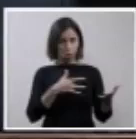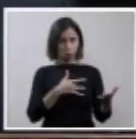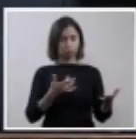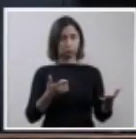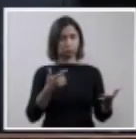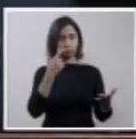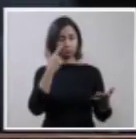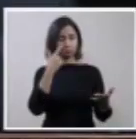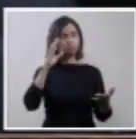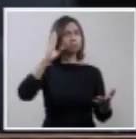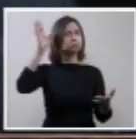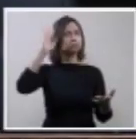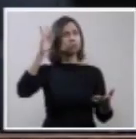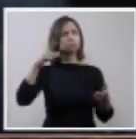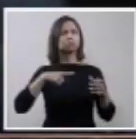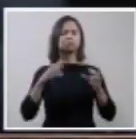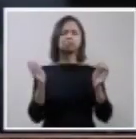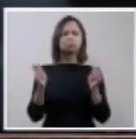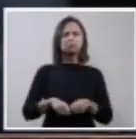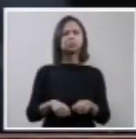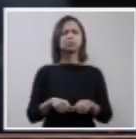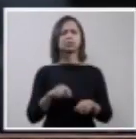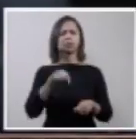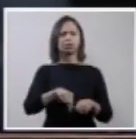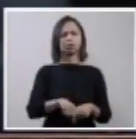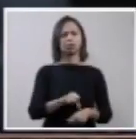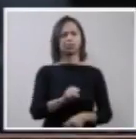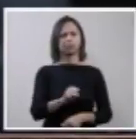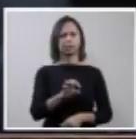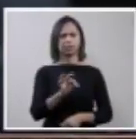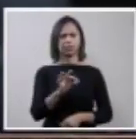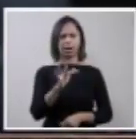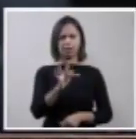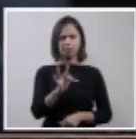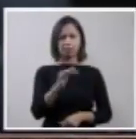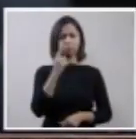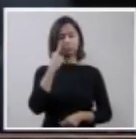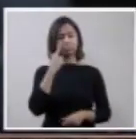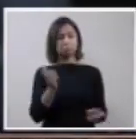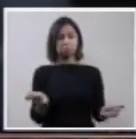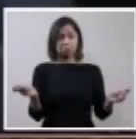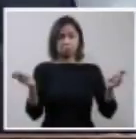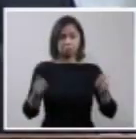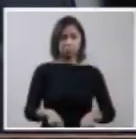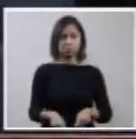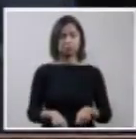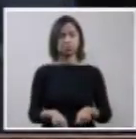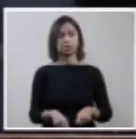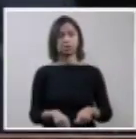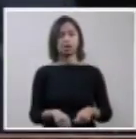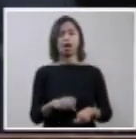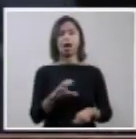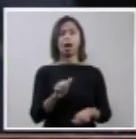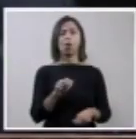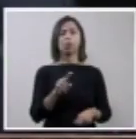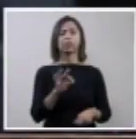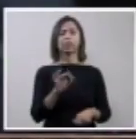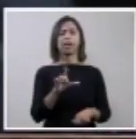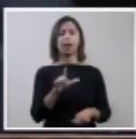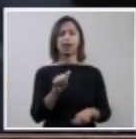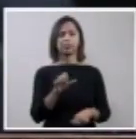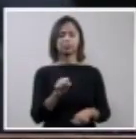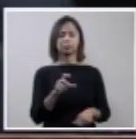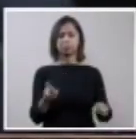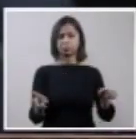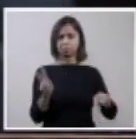que, concluindo o Supremo, pela possibilidade, com as cautelas próprias, de